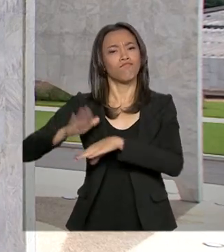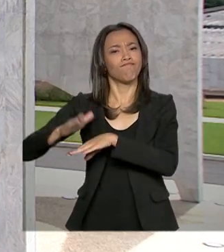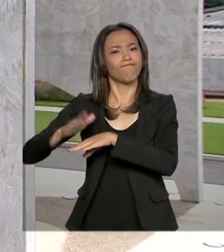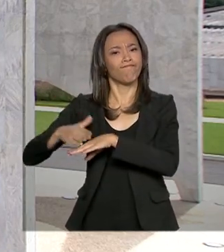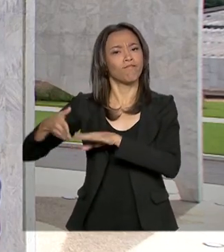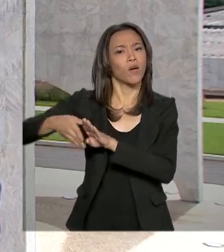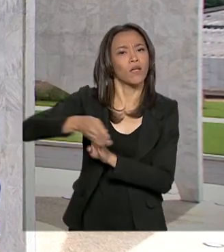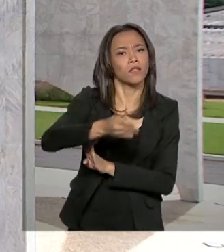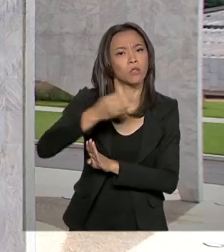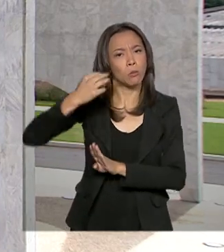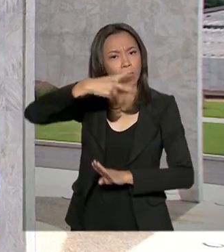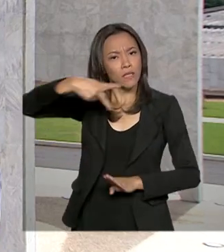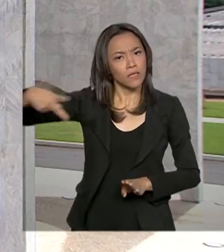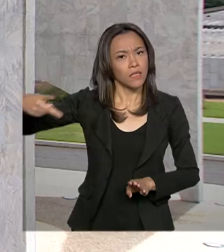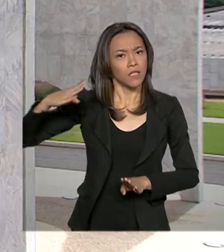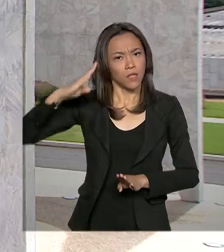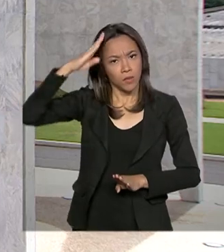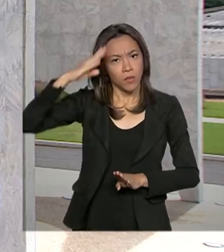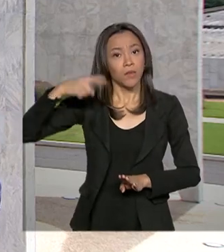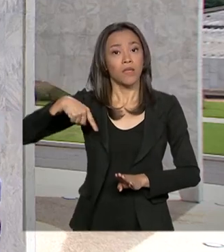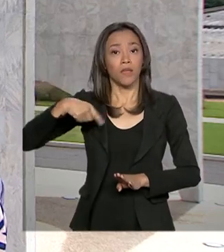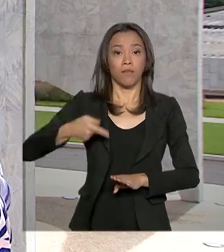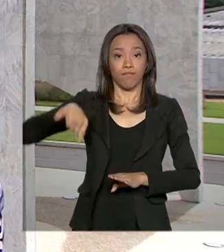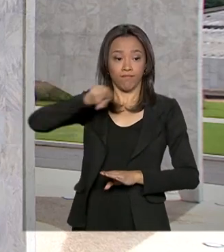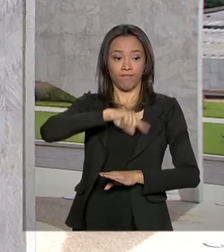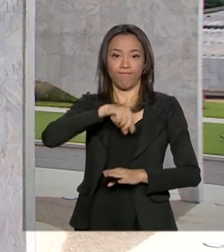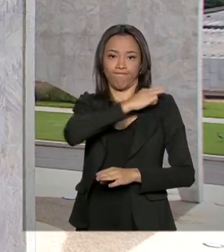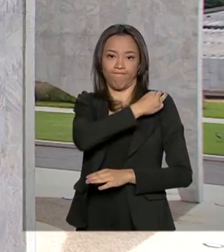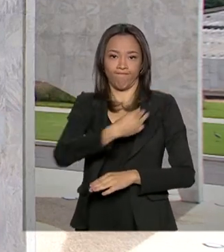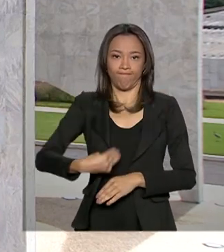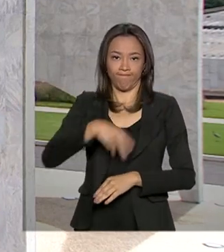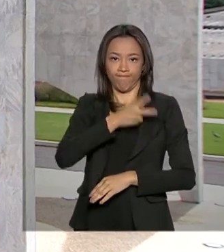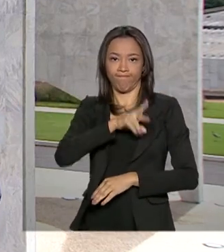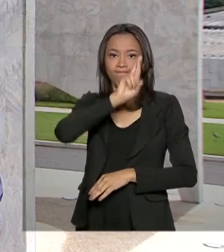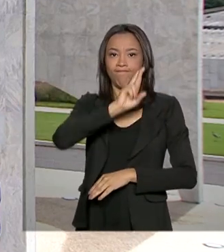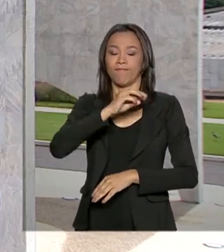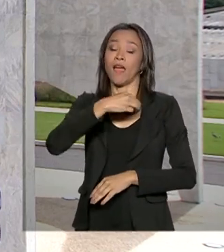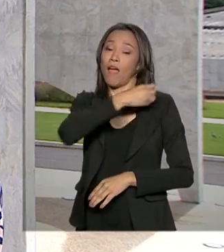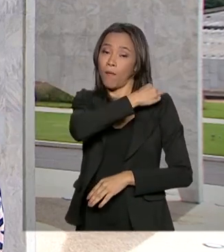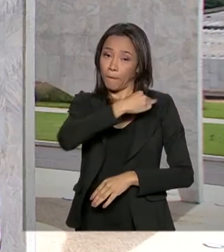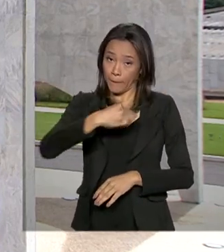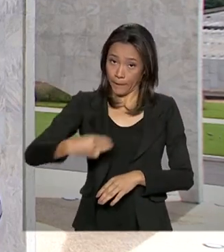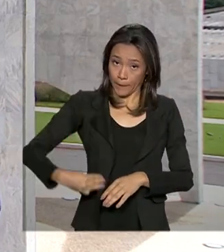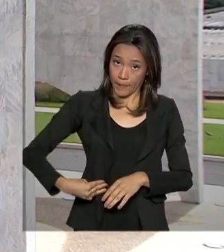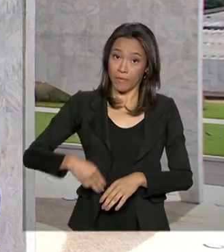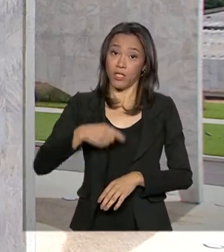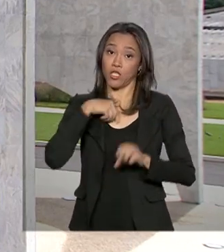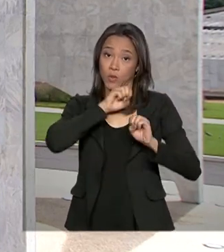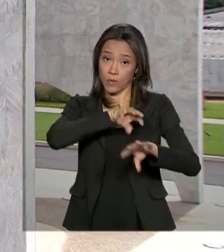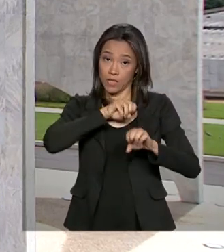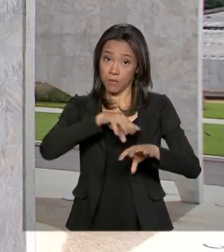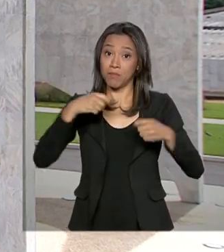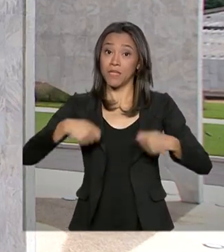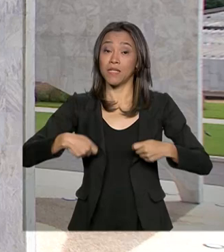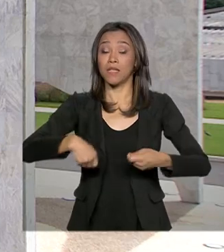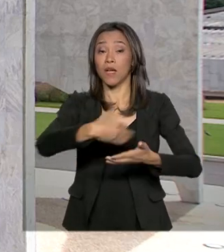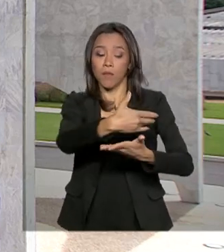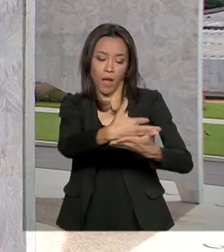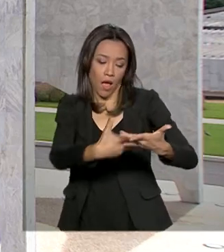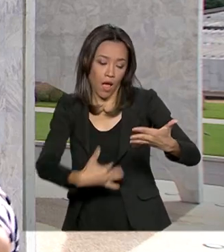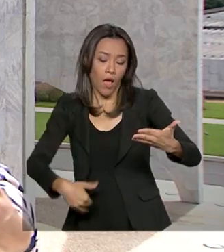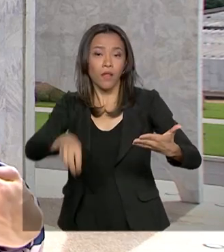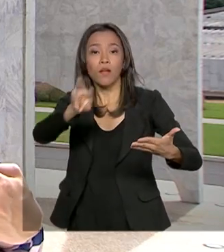República, que faz isso por meio do ministro da Educação. Mas essas instituições precisam apresentar uma lista com três nomes